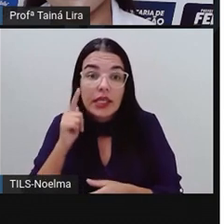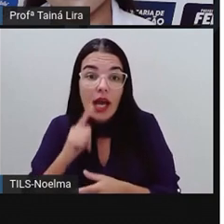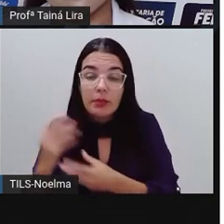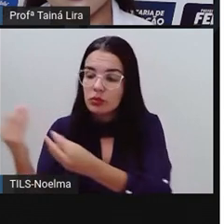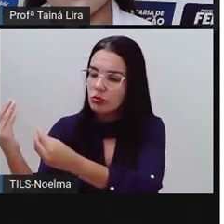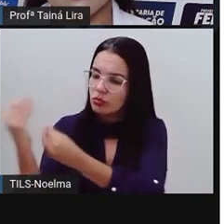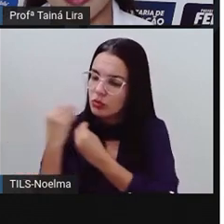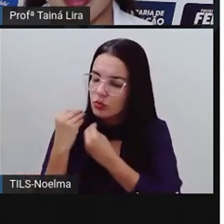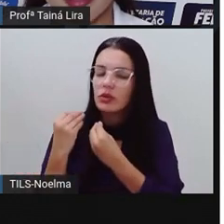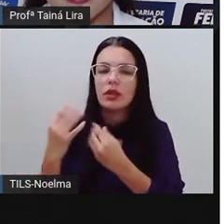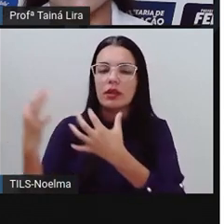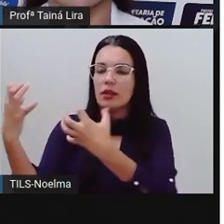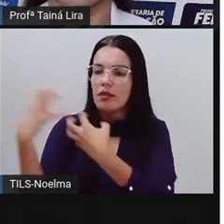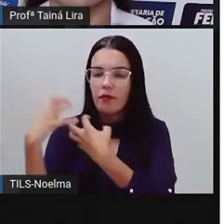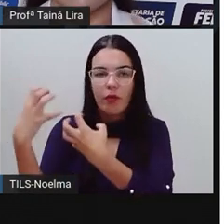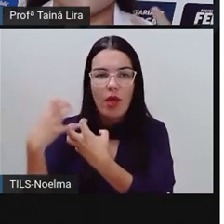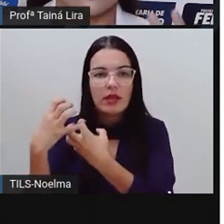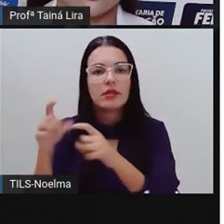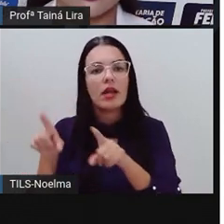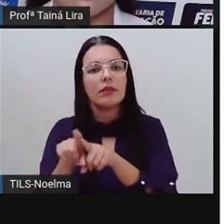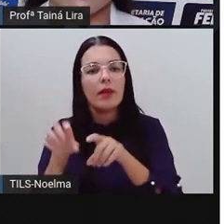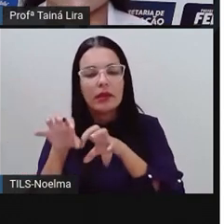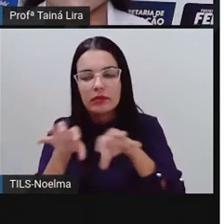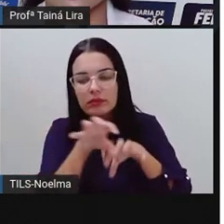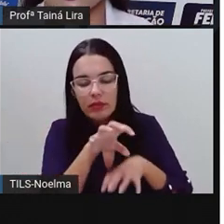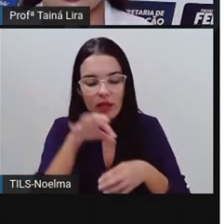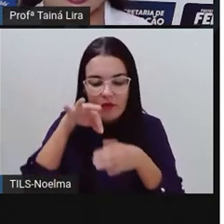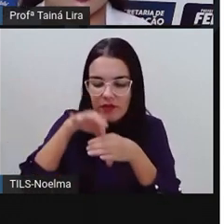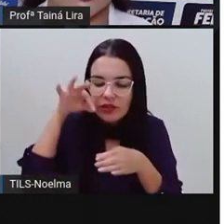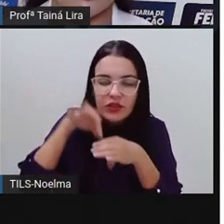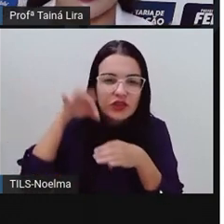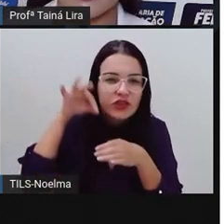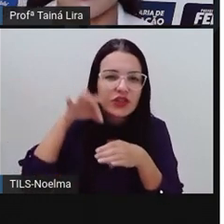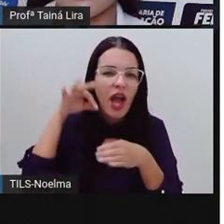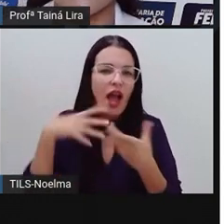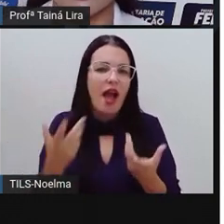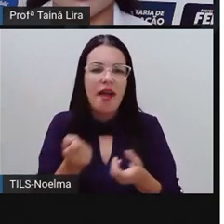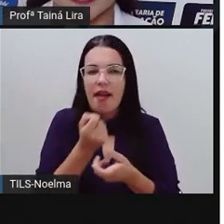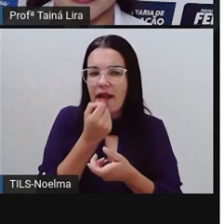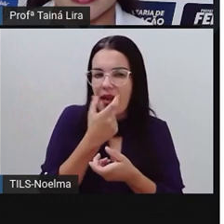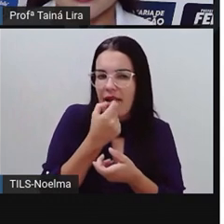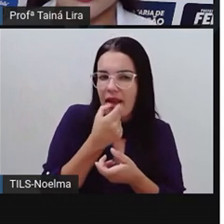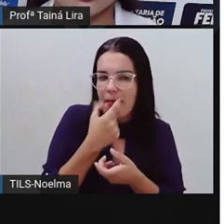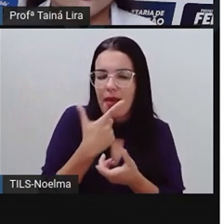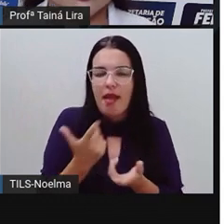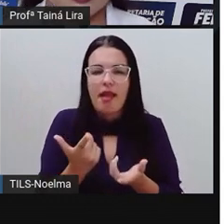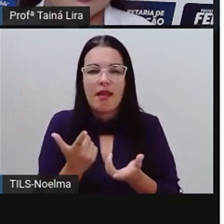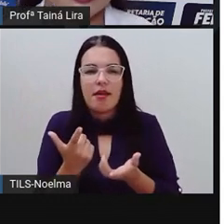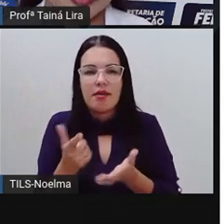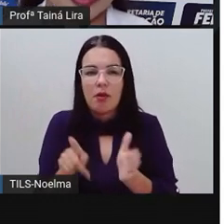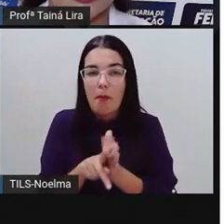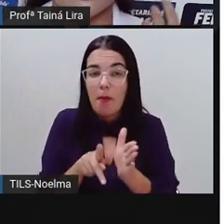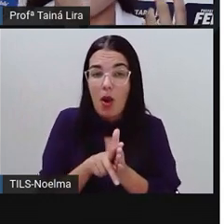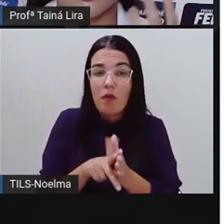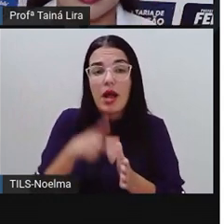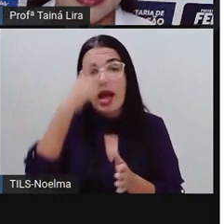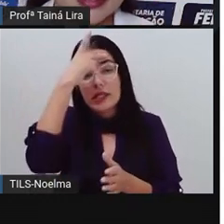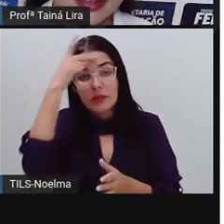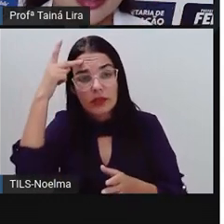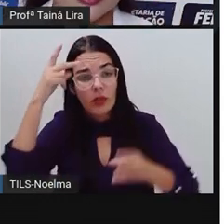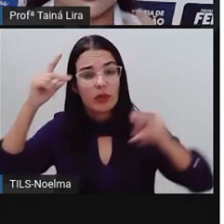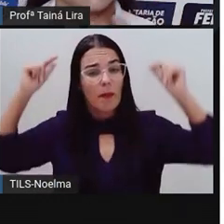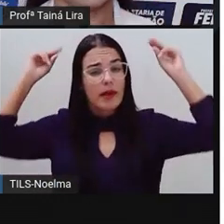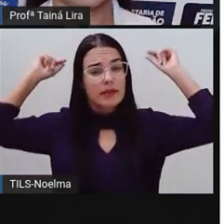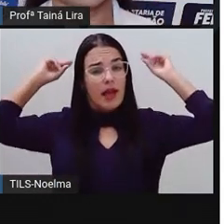esse hábito de fazer chá, xarope, remédio com planta dos povos antigos que foram